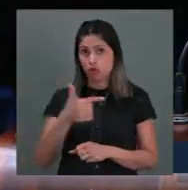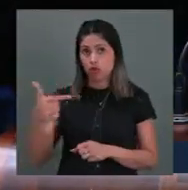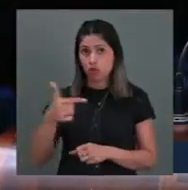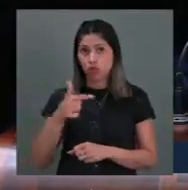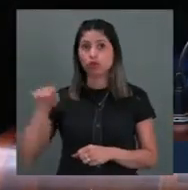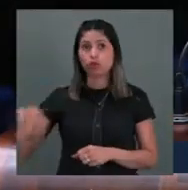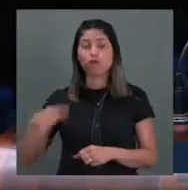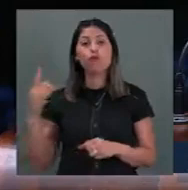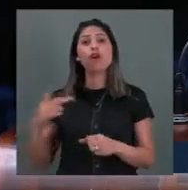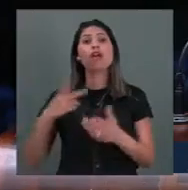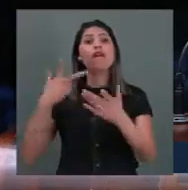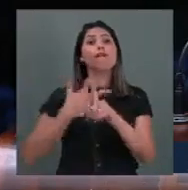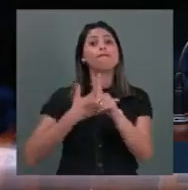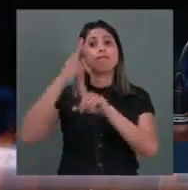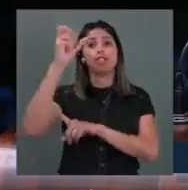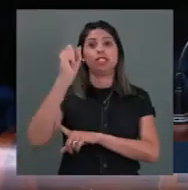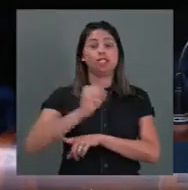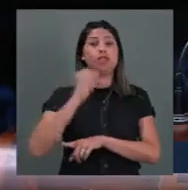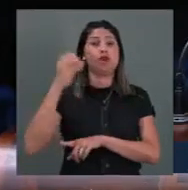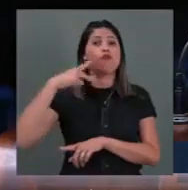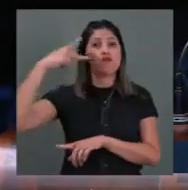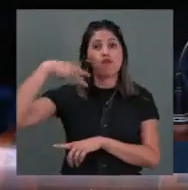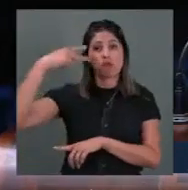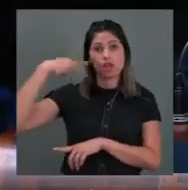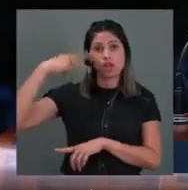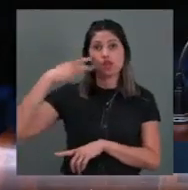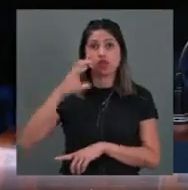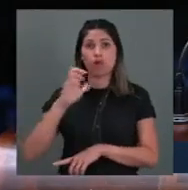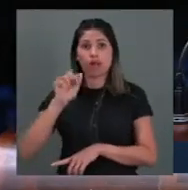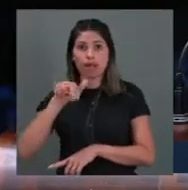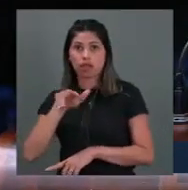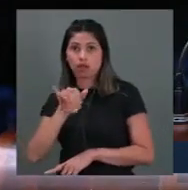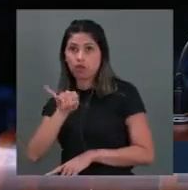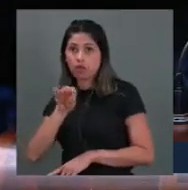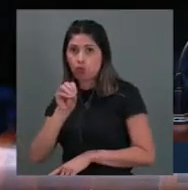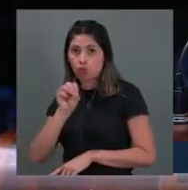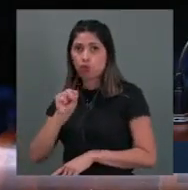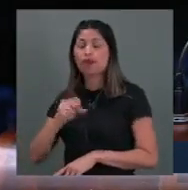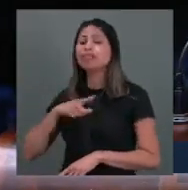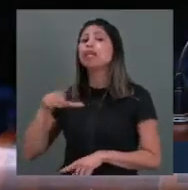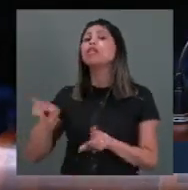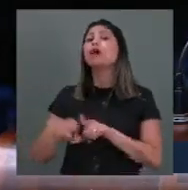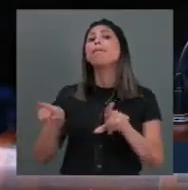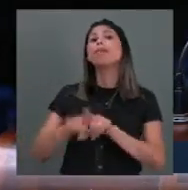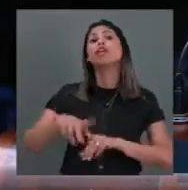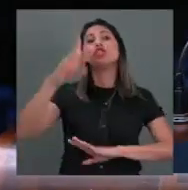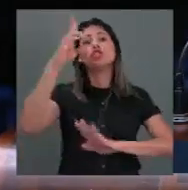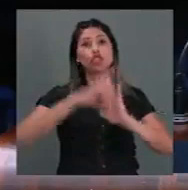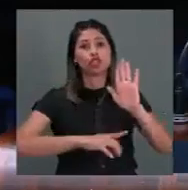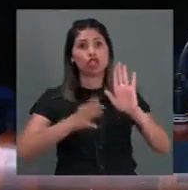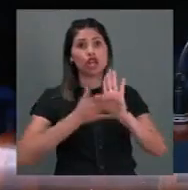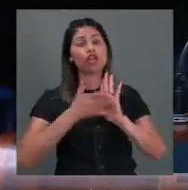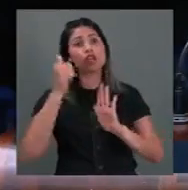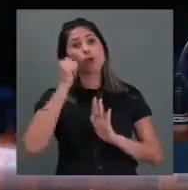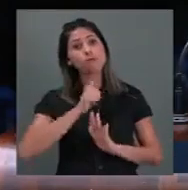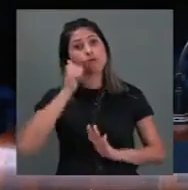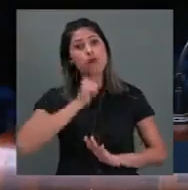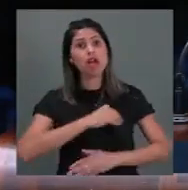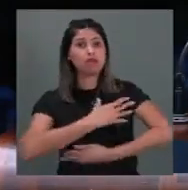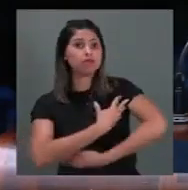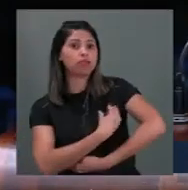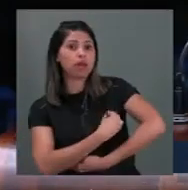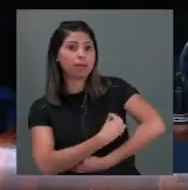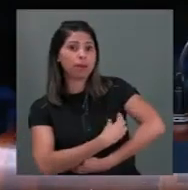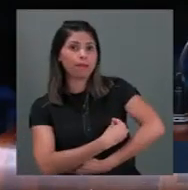2016, foi o autor do projeto que assegura direito às mulheres de amamentar em público. Minha